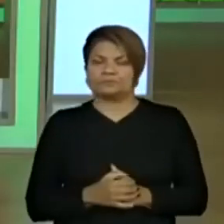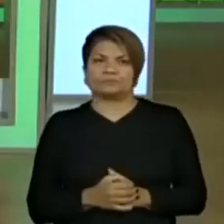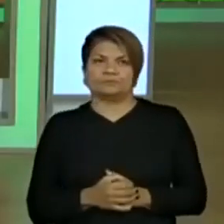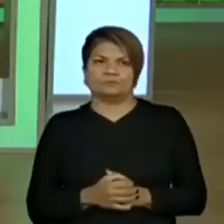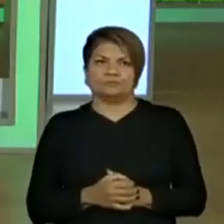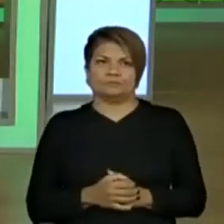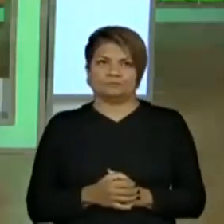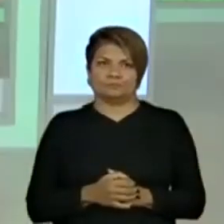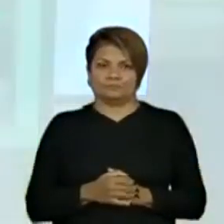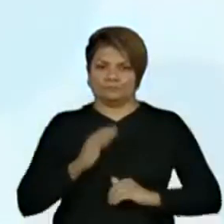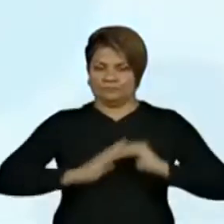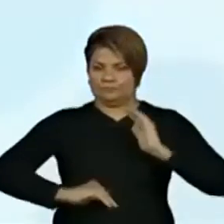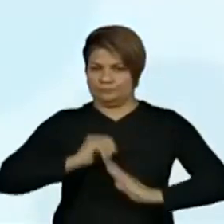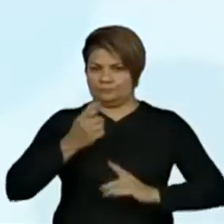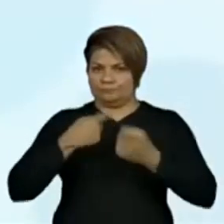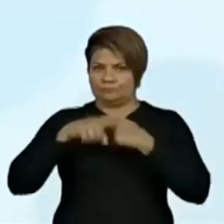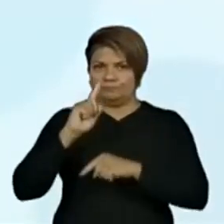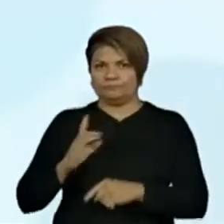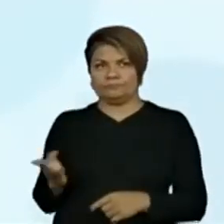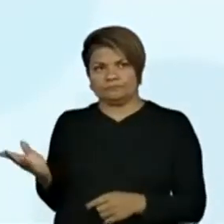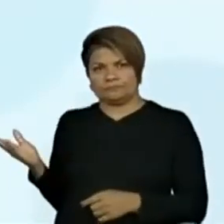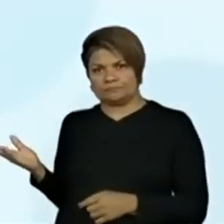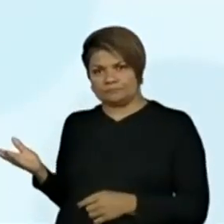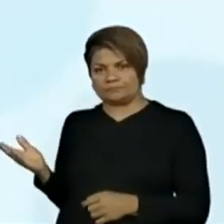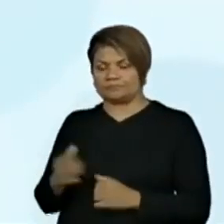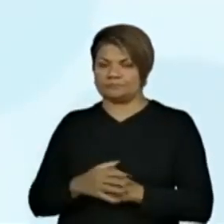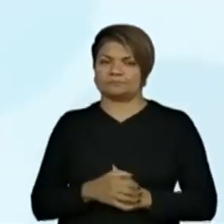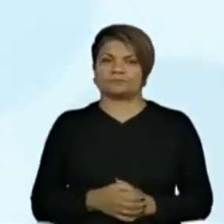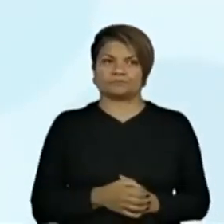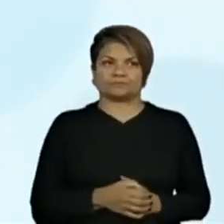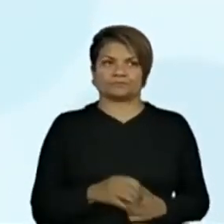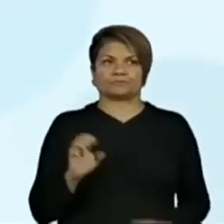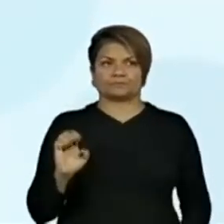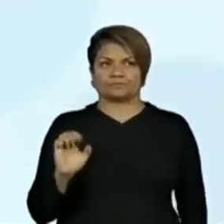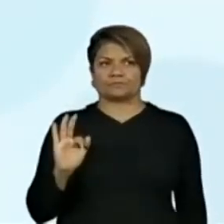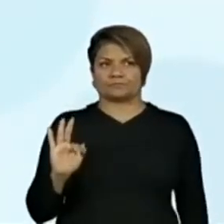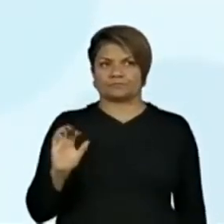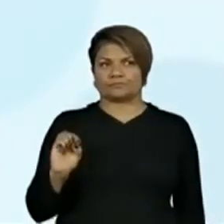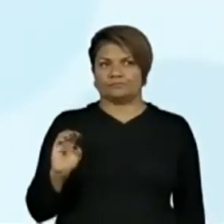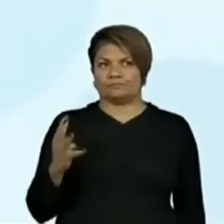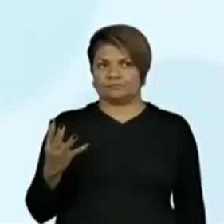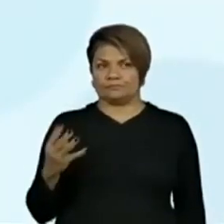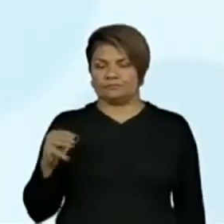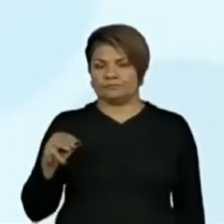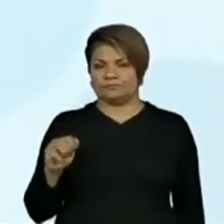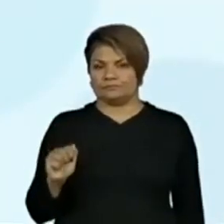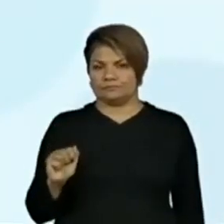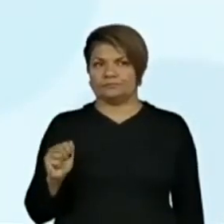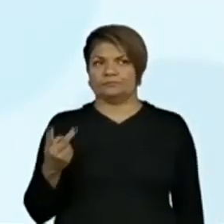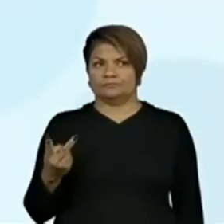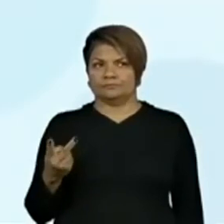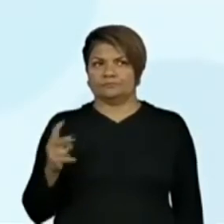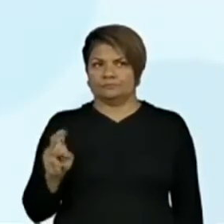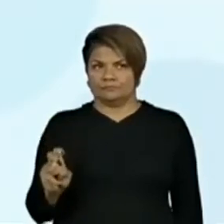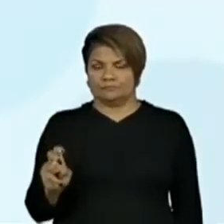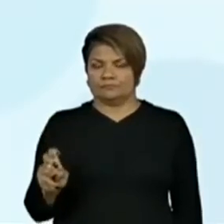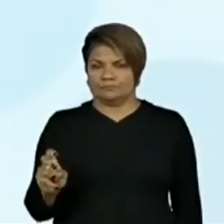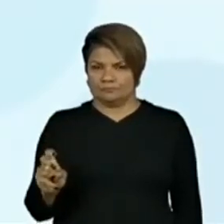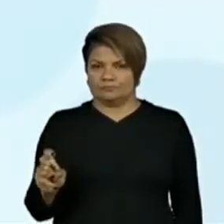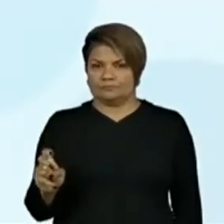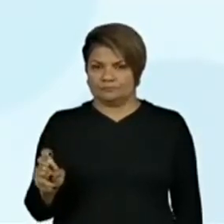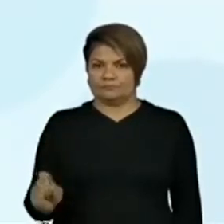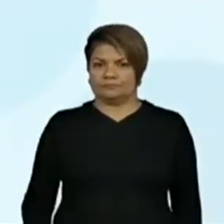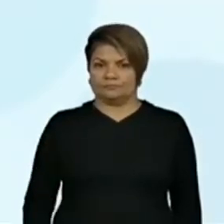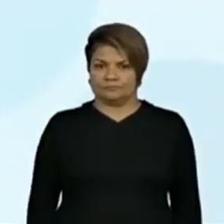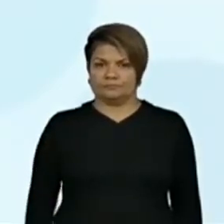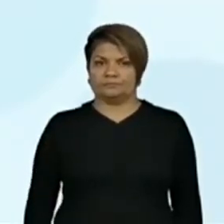Oráculo já colocou a habilidade na telinha. Vamos lá? A habilidade EF04MA25.